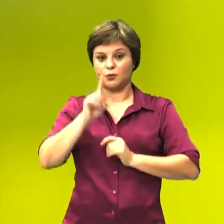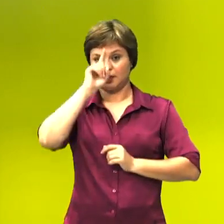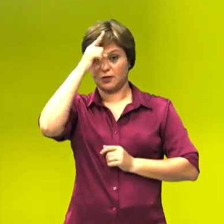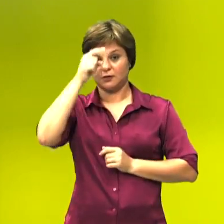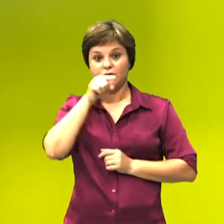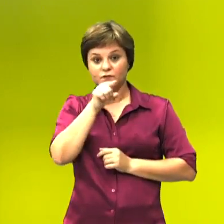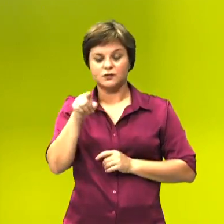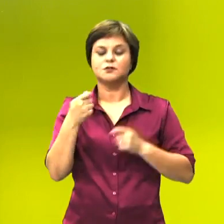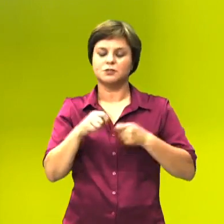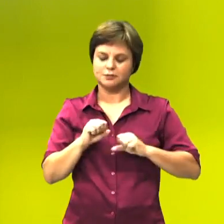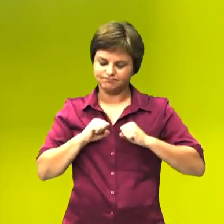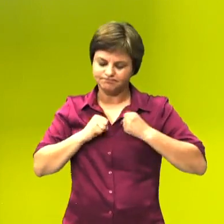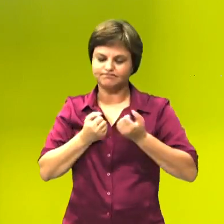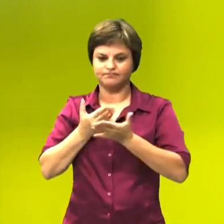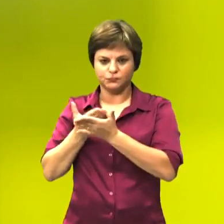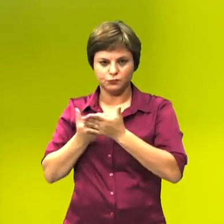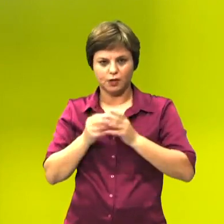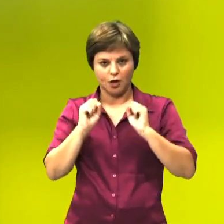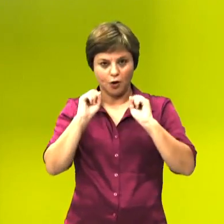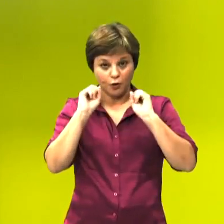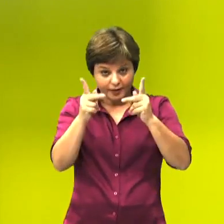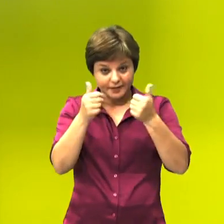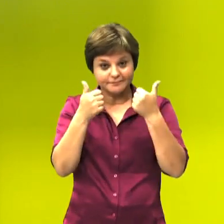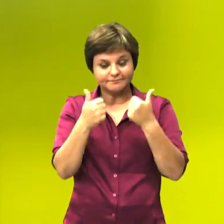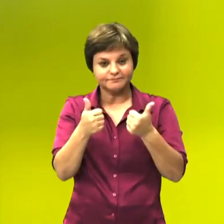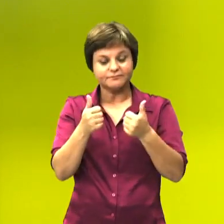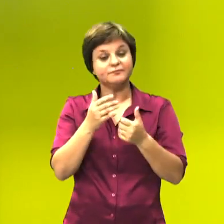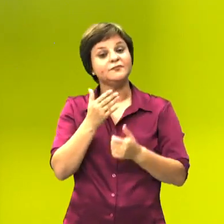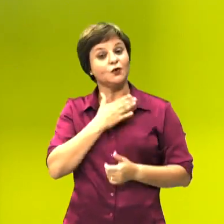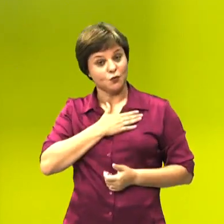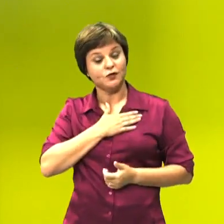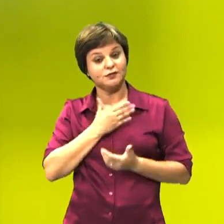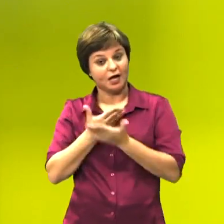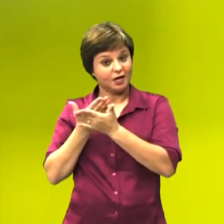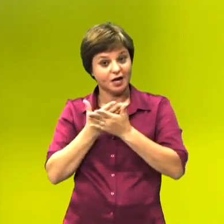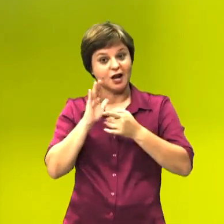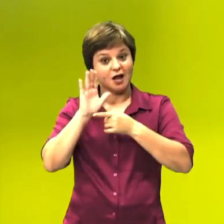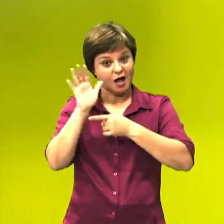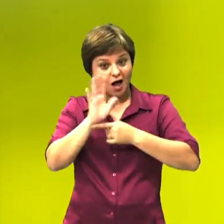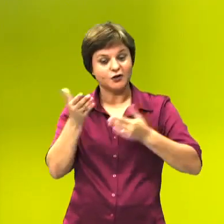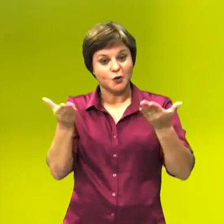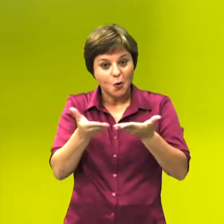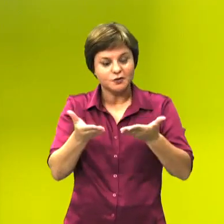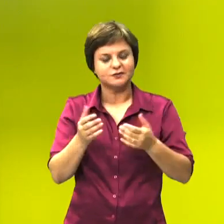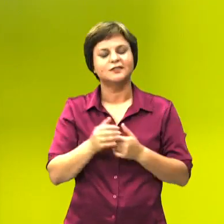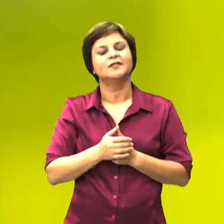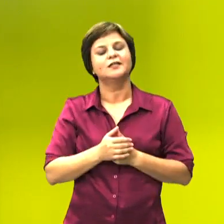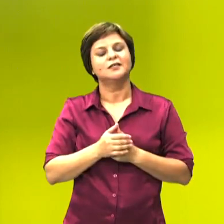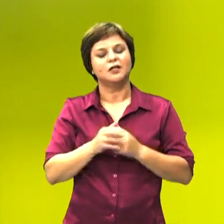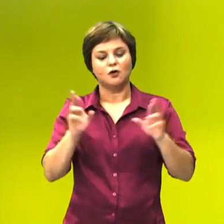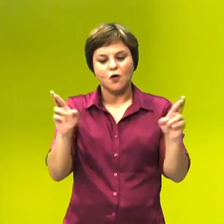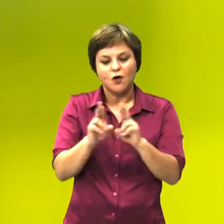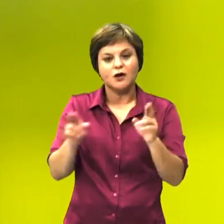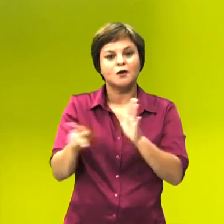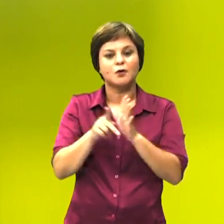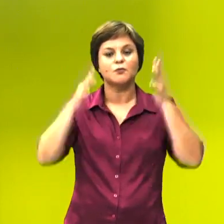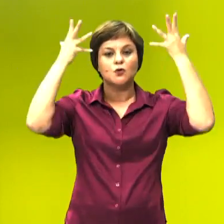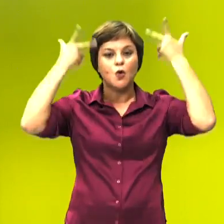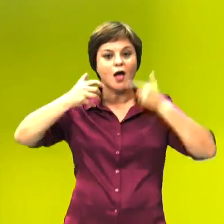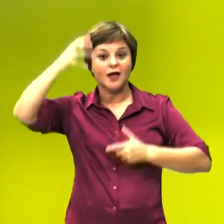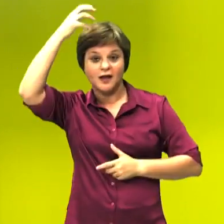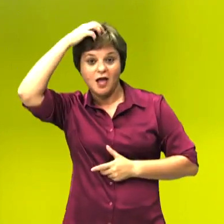você precisa se dedicar a mais. Fechado? Gostaram da nossa videoaula? Com a correlação aí no filme Rei Leão?